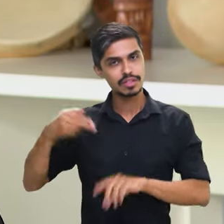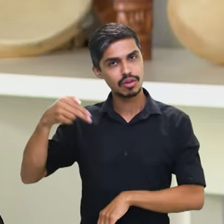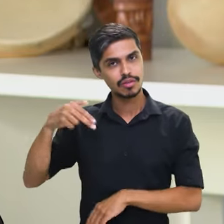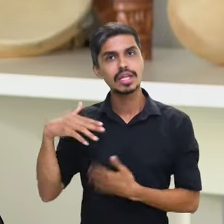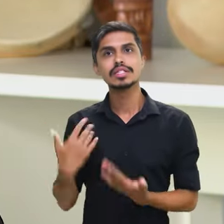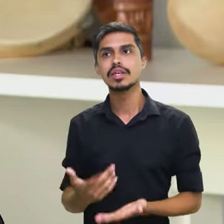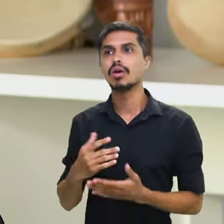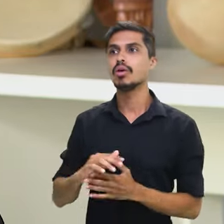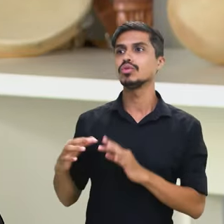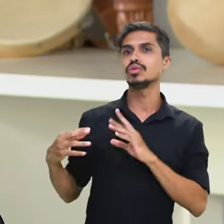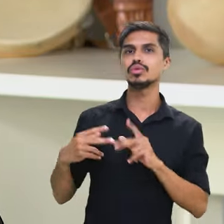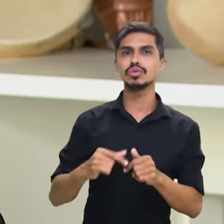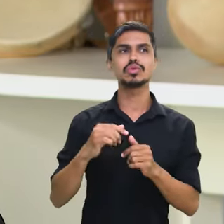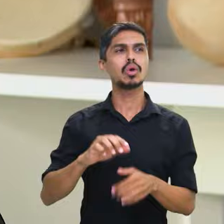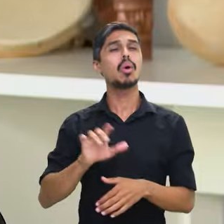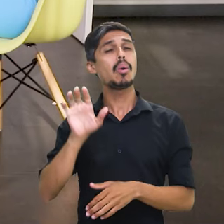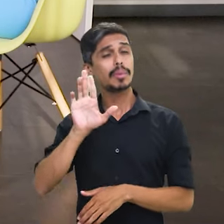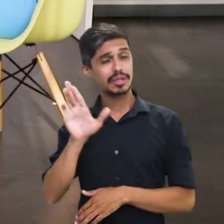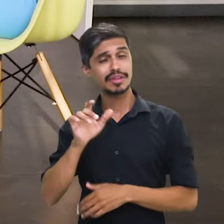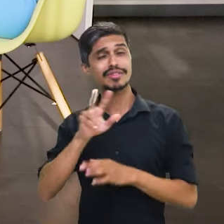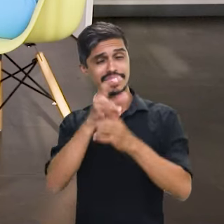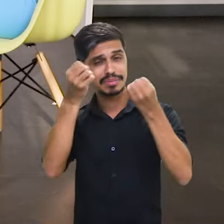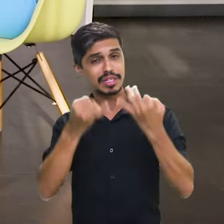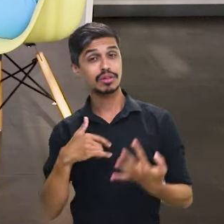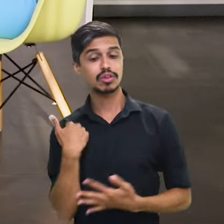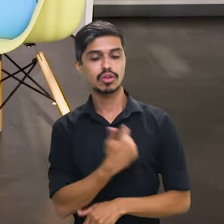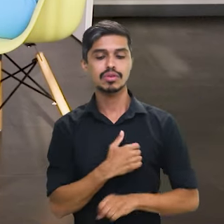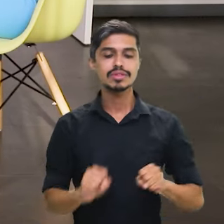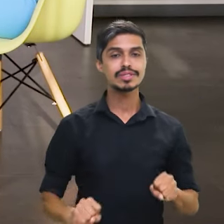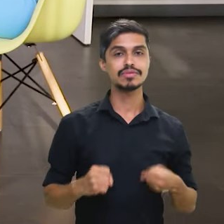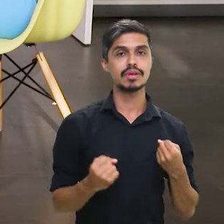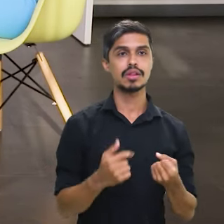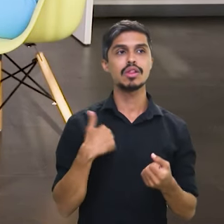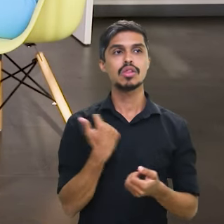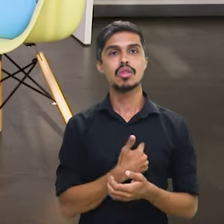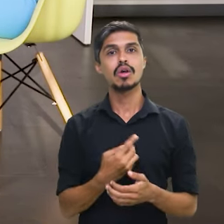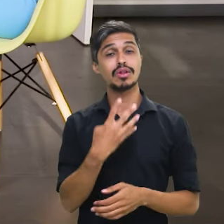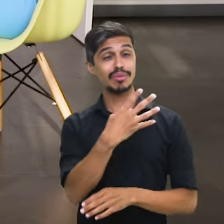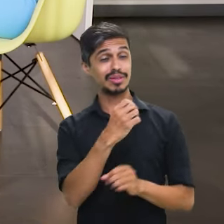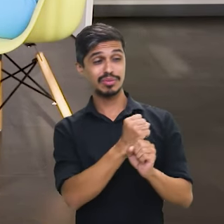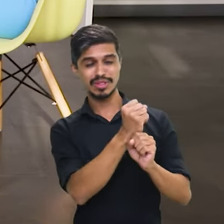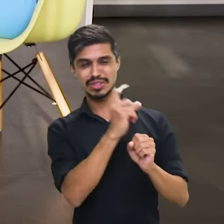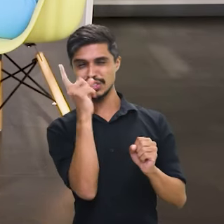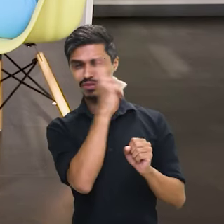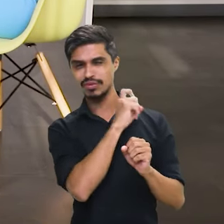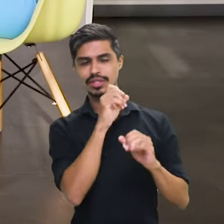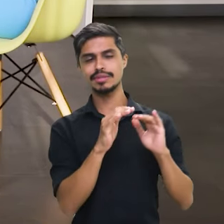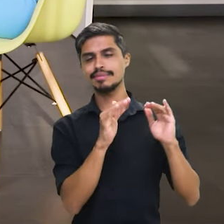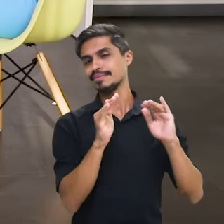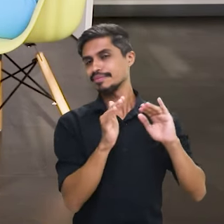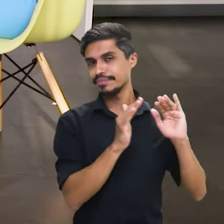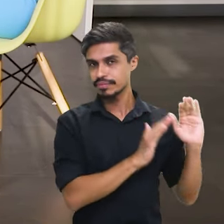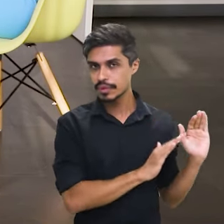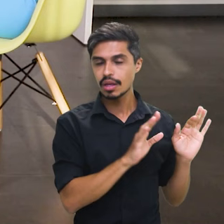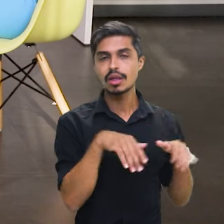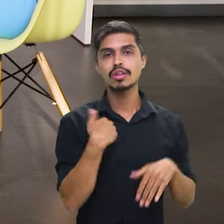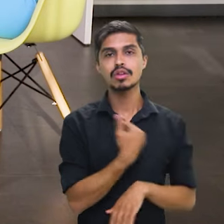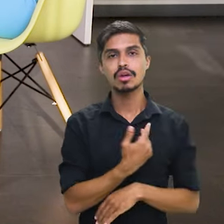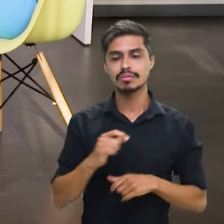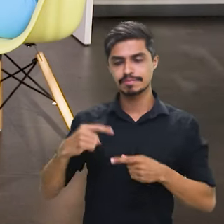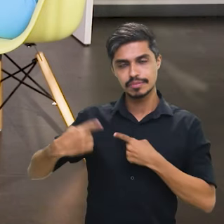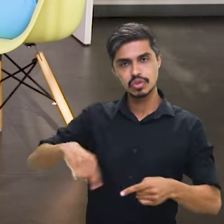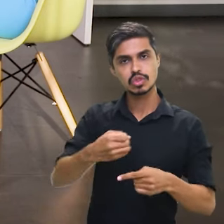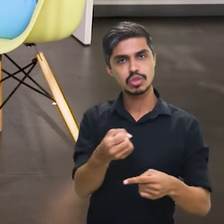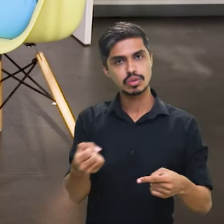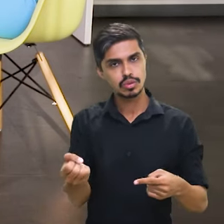e que os ministérios vão falar, o que estão fazendo. Nós vamos compensar esses quatro anos difíceis praticando novas políticas